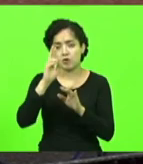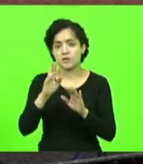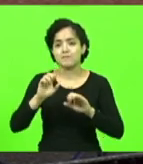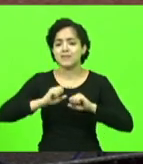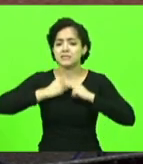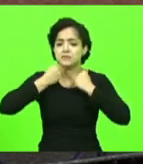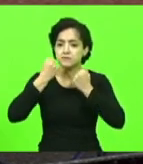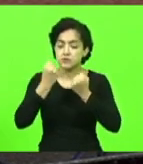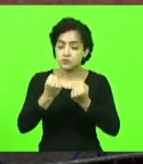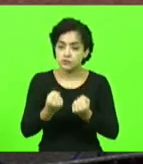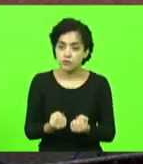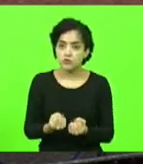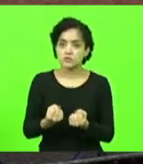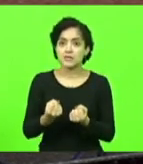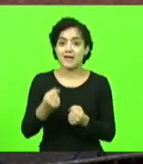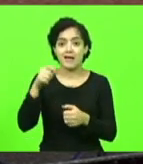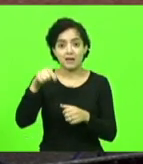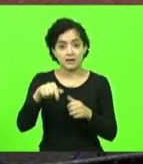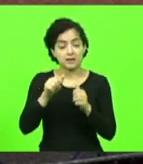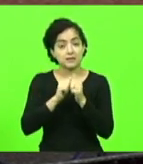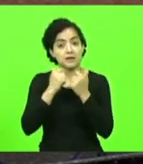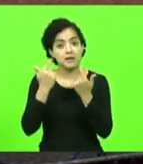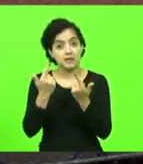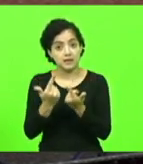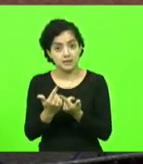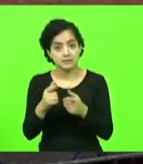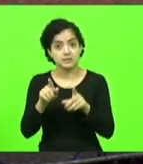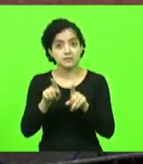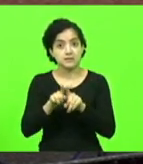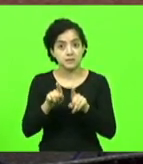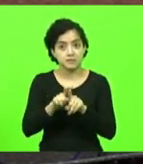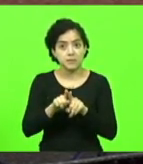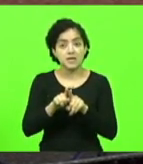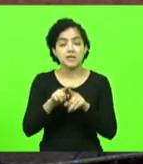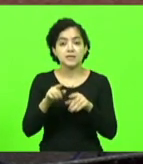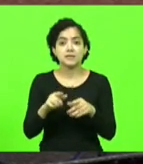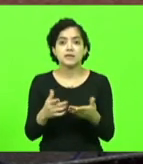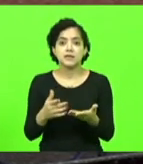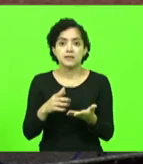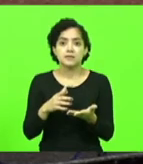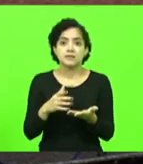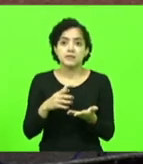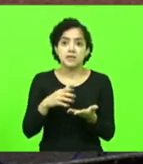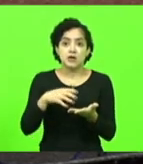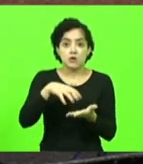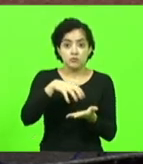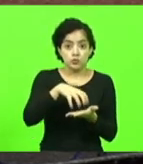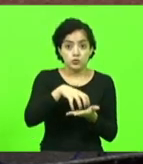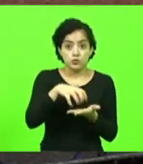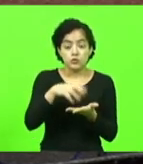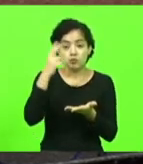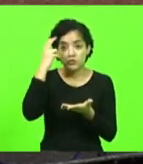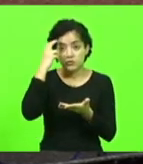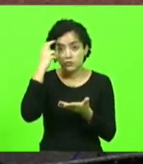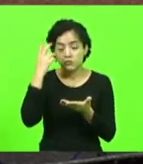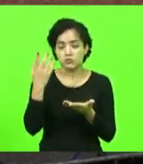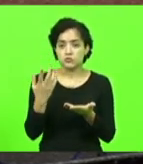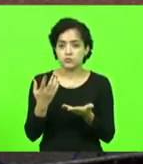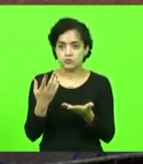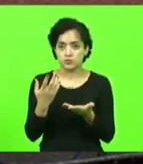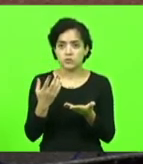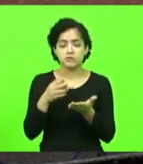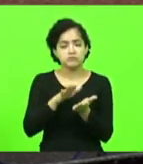esforço aqui da Casa, também da Fundação Catarinense de Cultura, para que esse livro possa ser